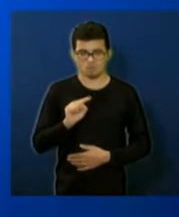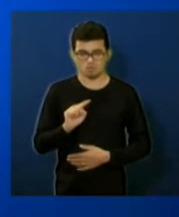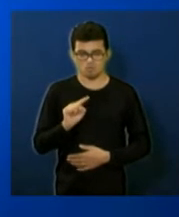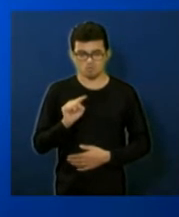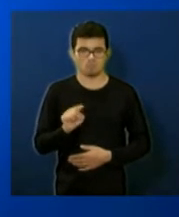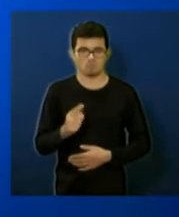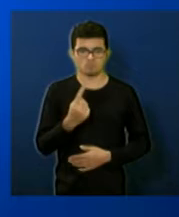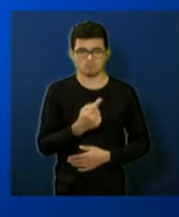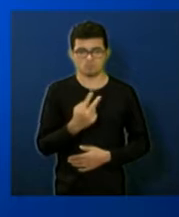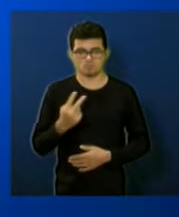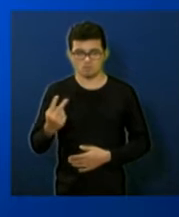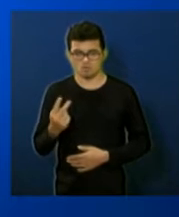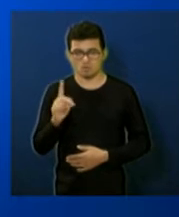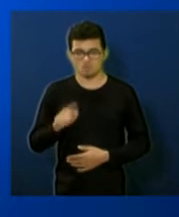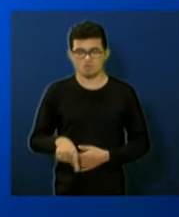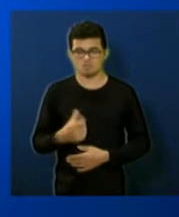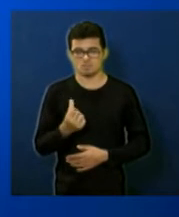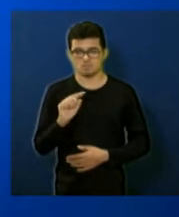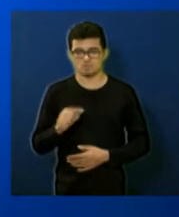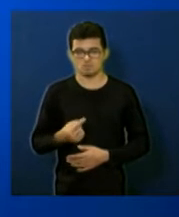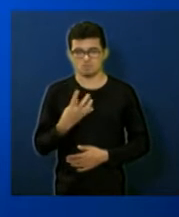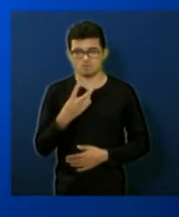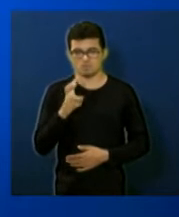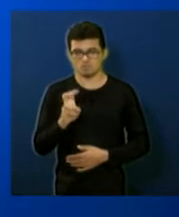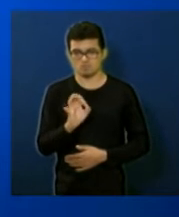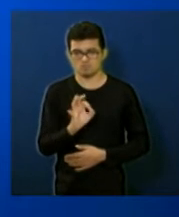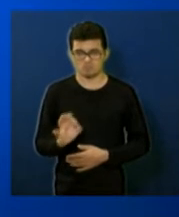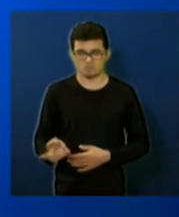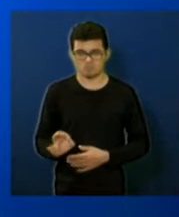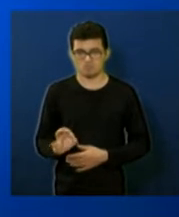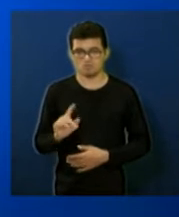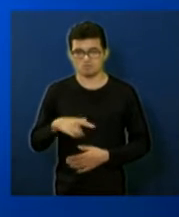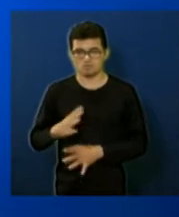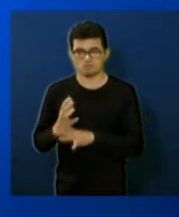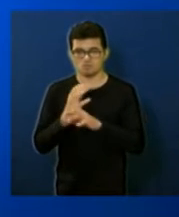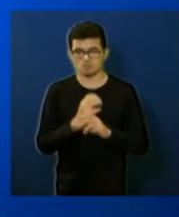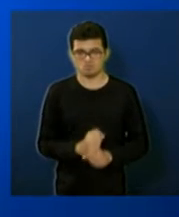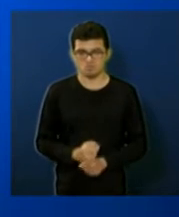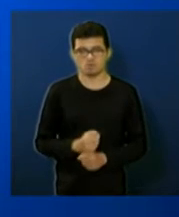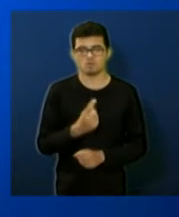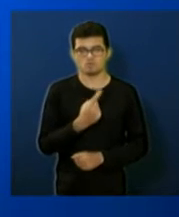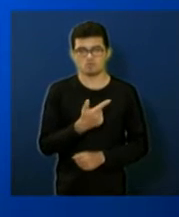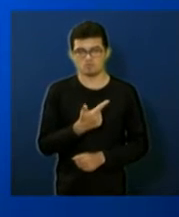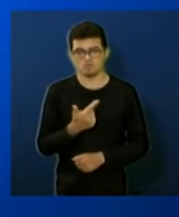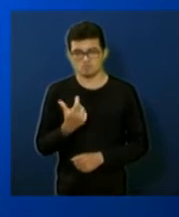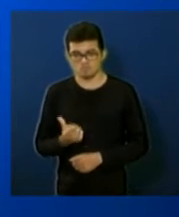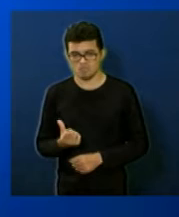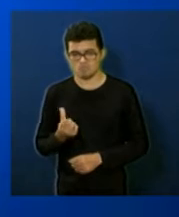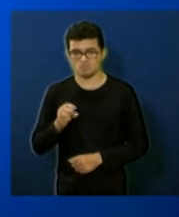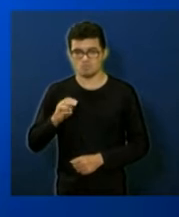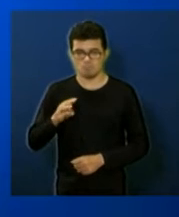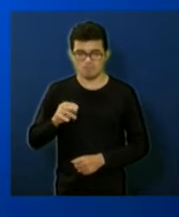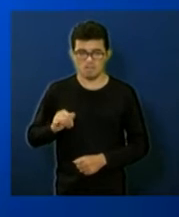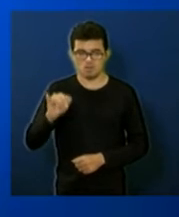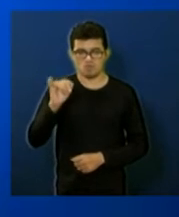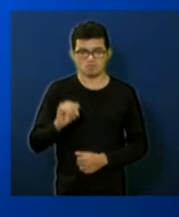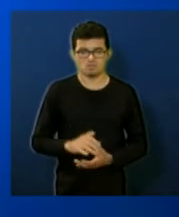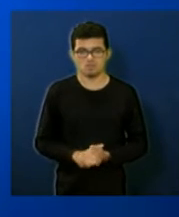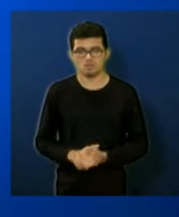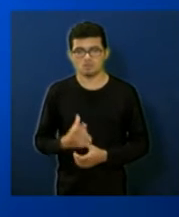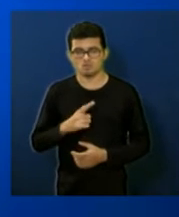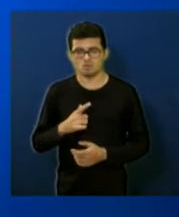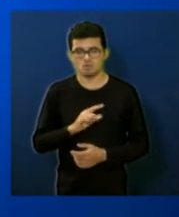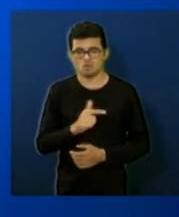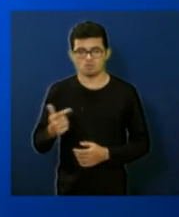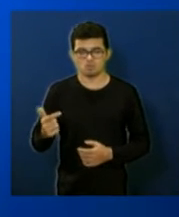e 122 representando 6,45% totalizando 126 milhões mais um parêntese que eu não